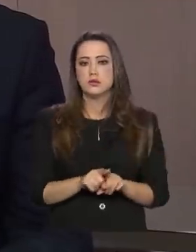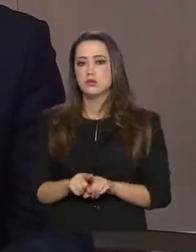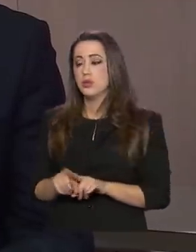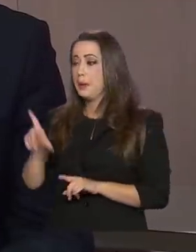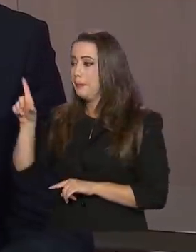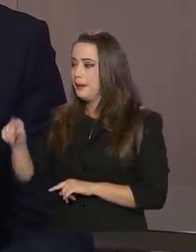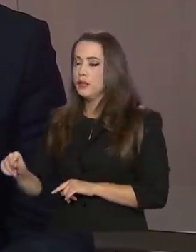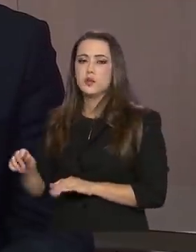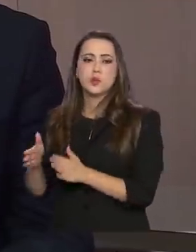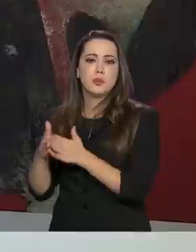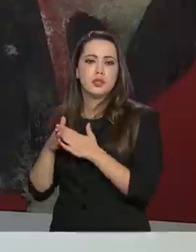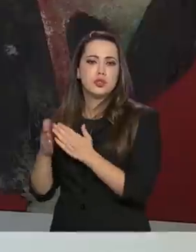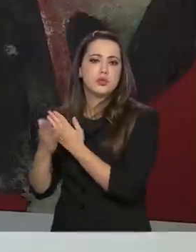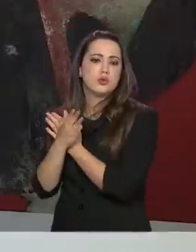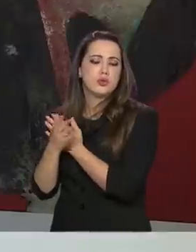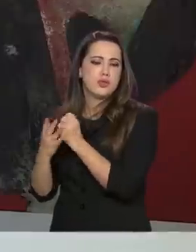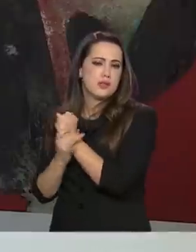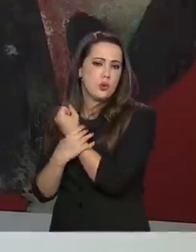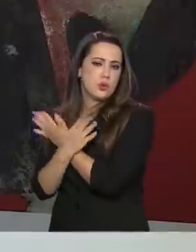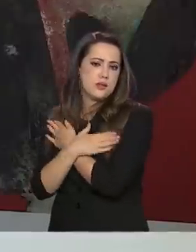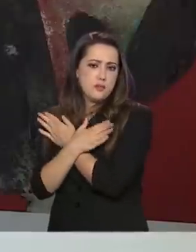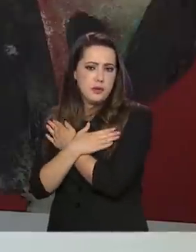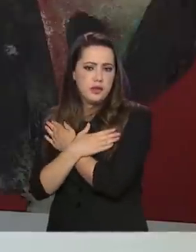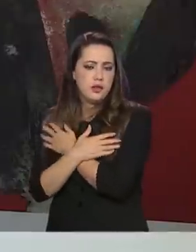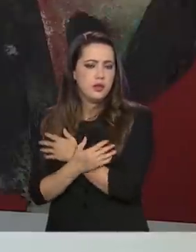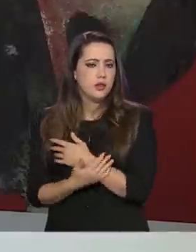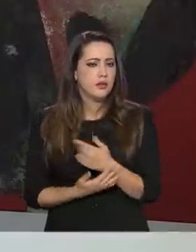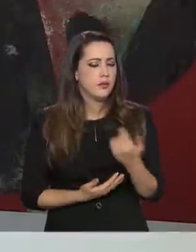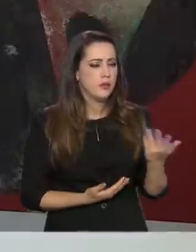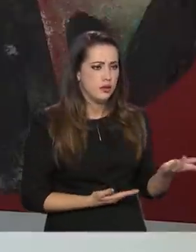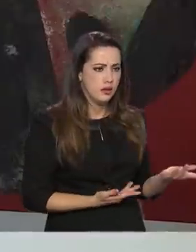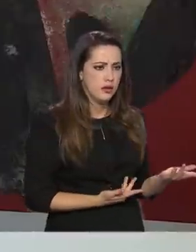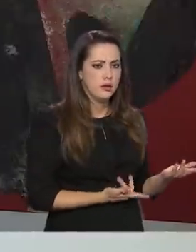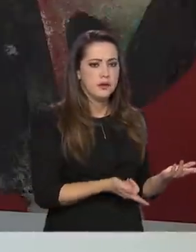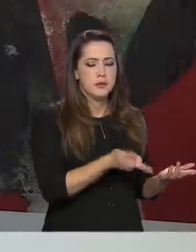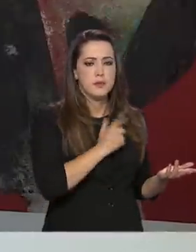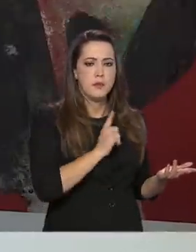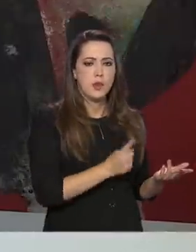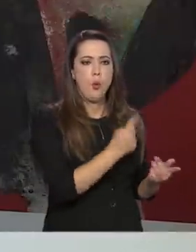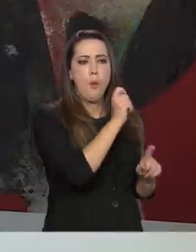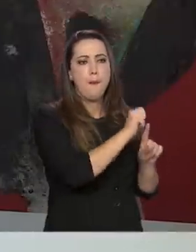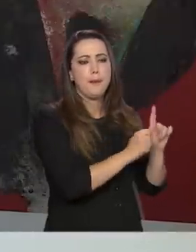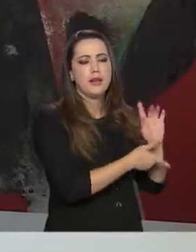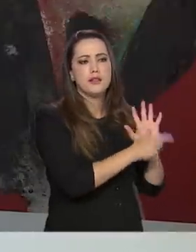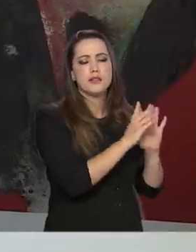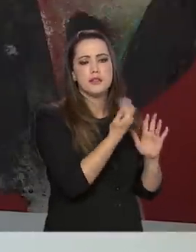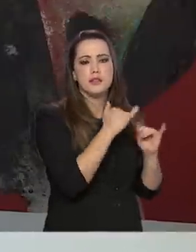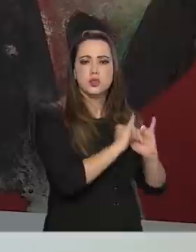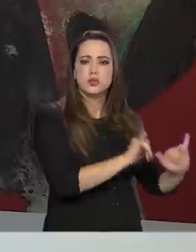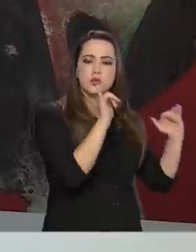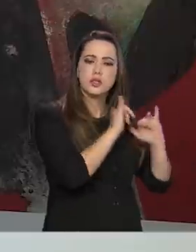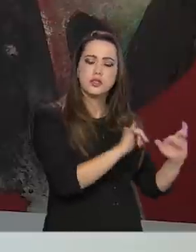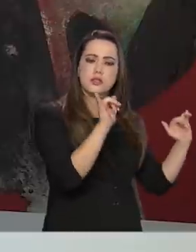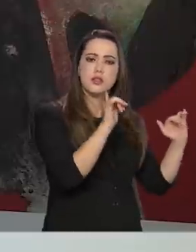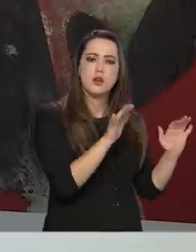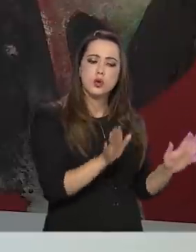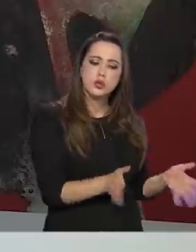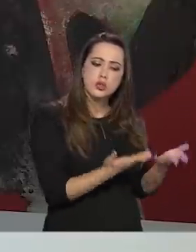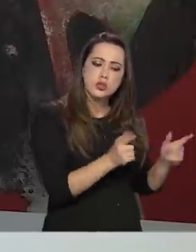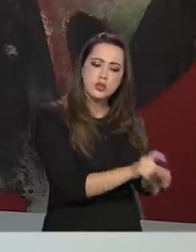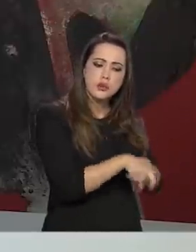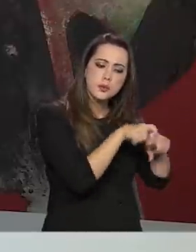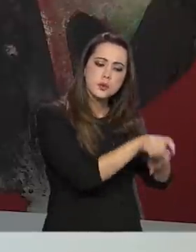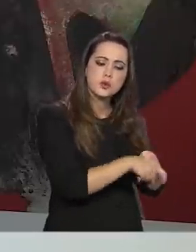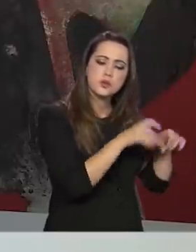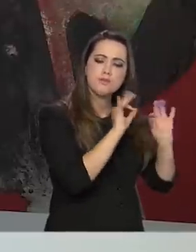-desemprego. Menos pedidos de seguro-desemprego. A produção, um mês e meio, você teve a divulgação da produção agrícola